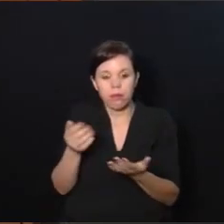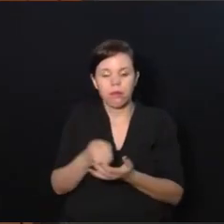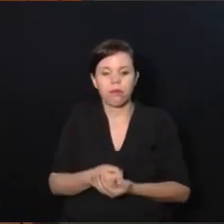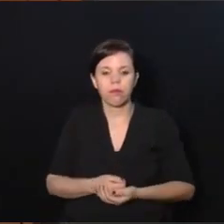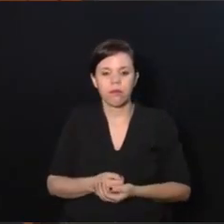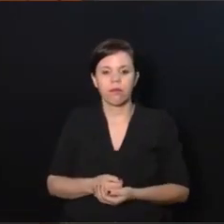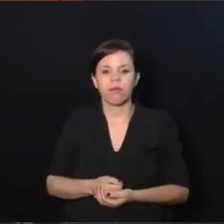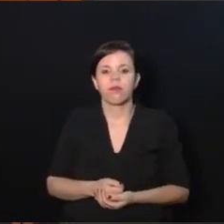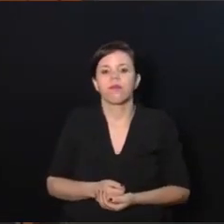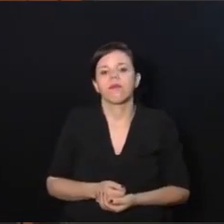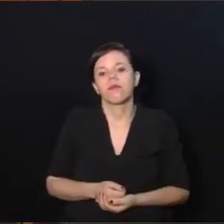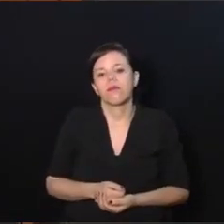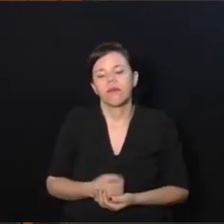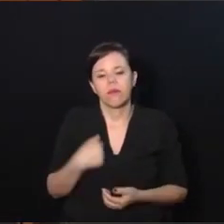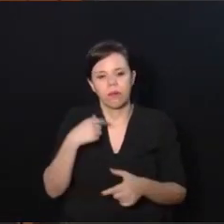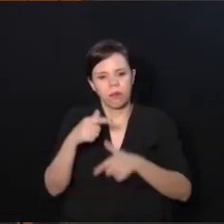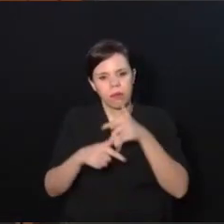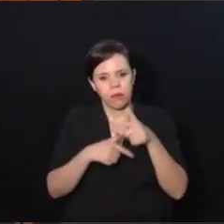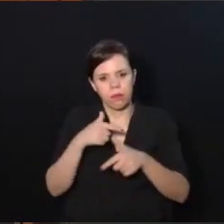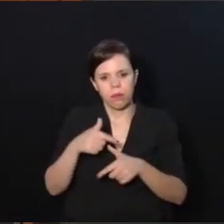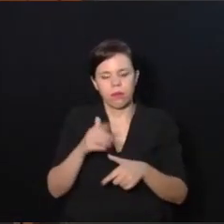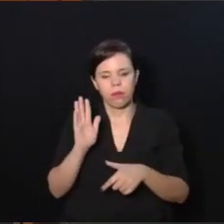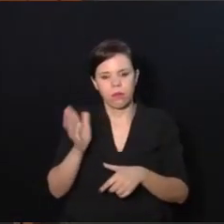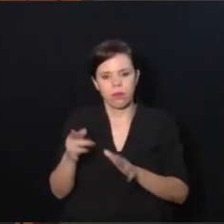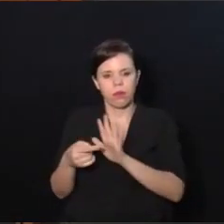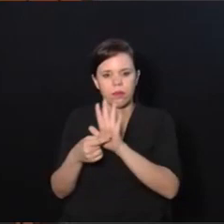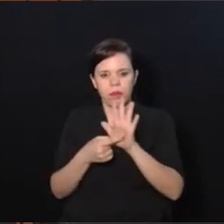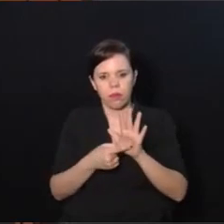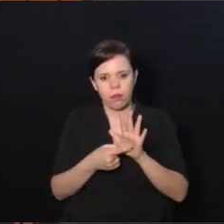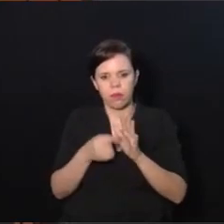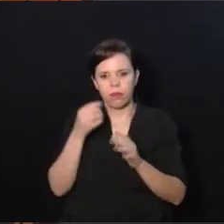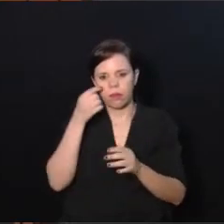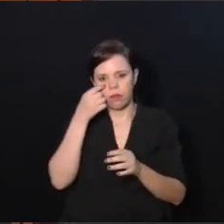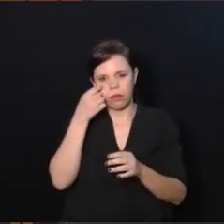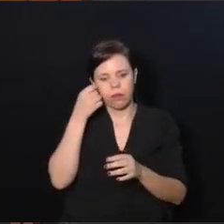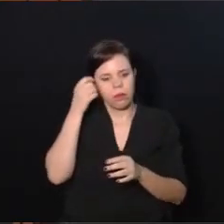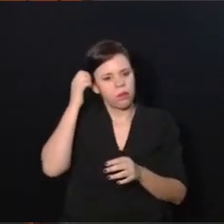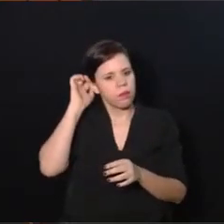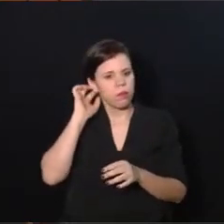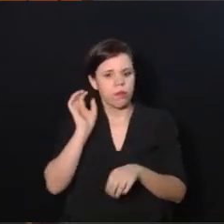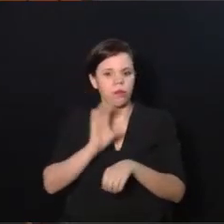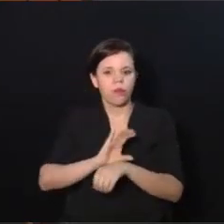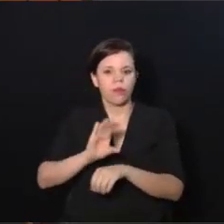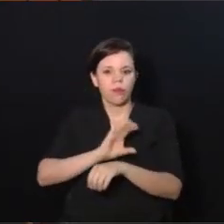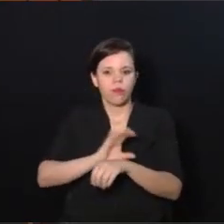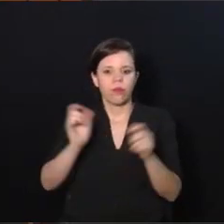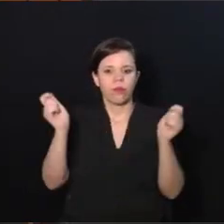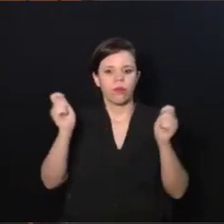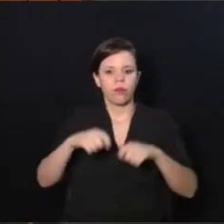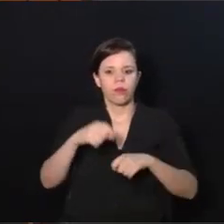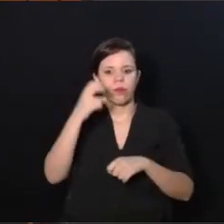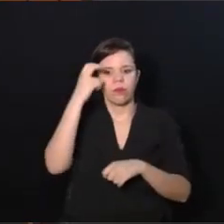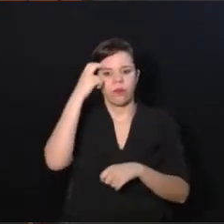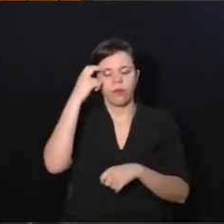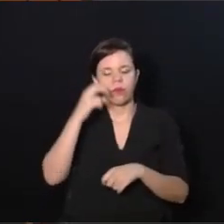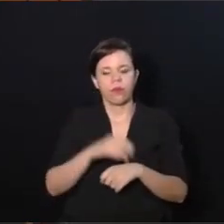E eu trabalho, como já foi apresentado, com a questão de cursos de capacitação.